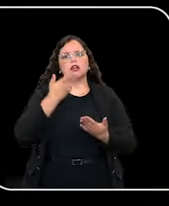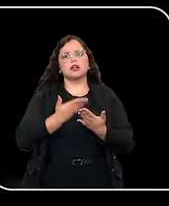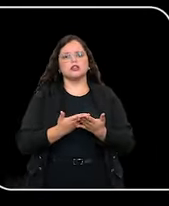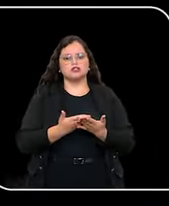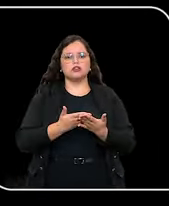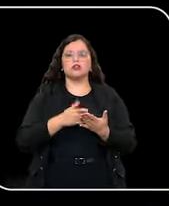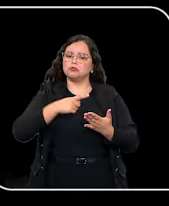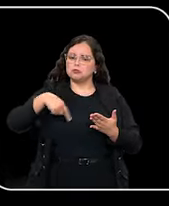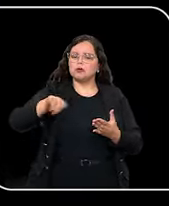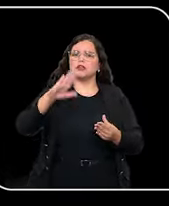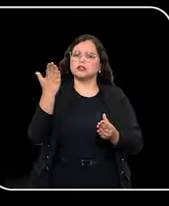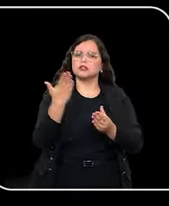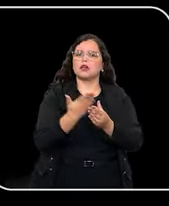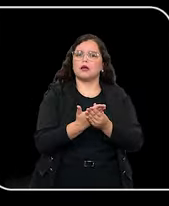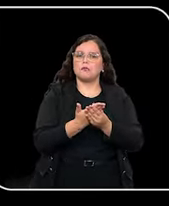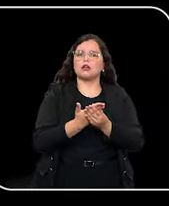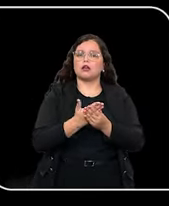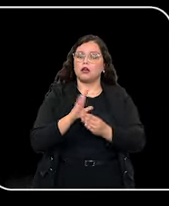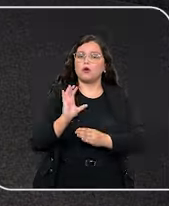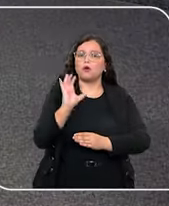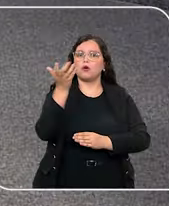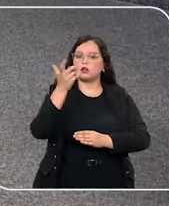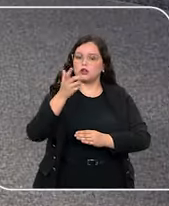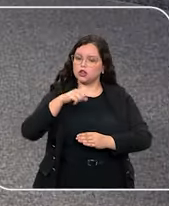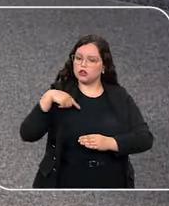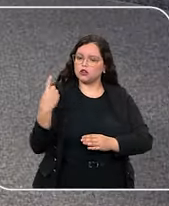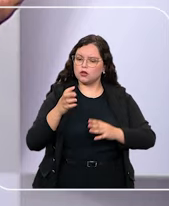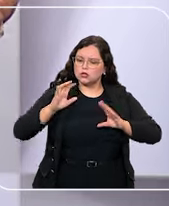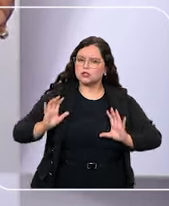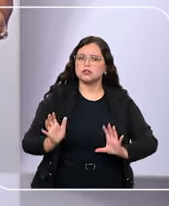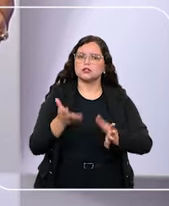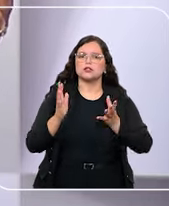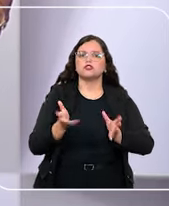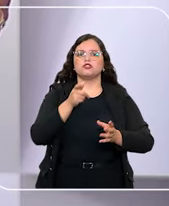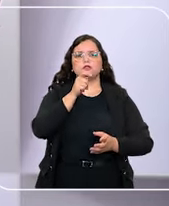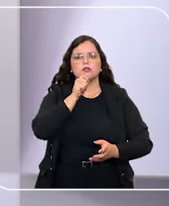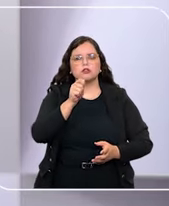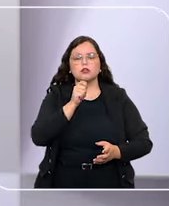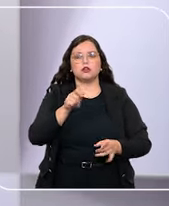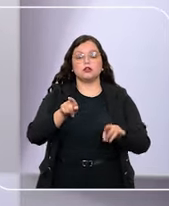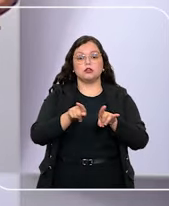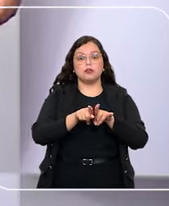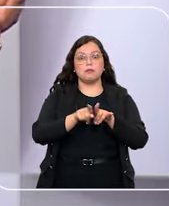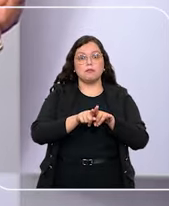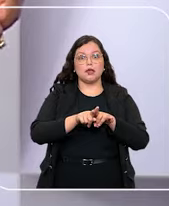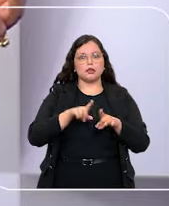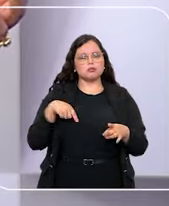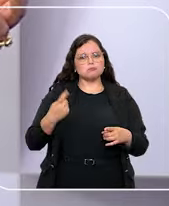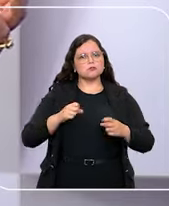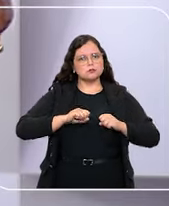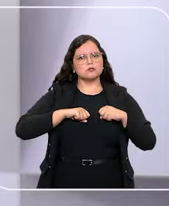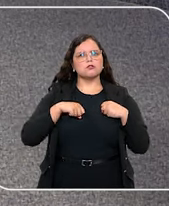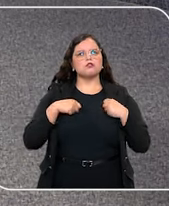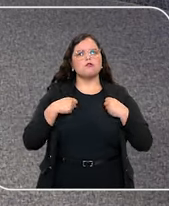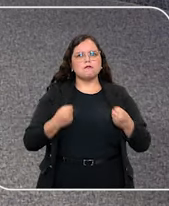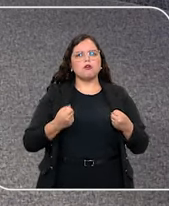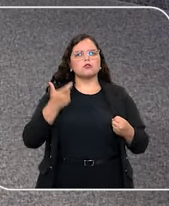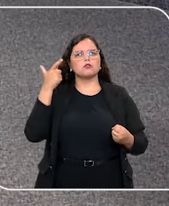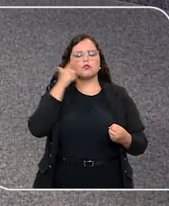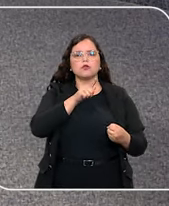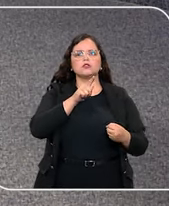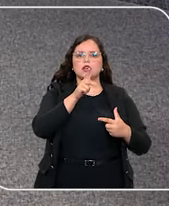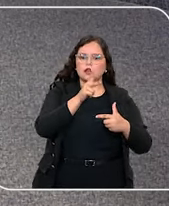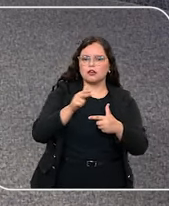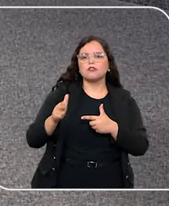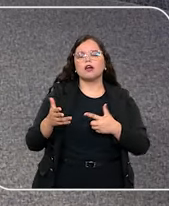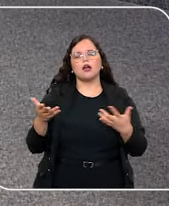como esse que te incentivam, não é? Incentivam a nós, jornalistas, e dão força também pra gente fazer séries como